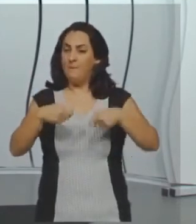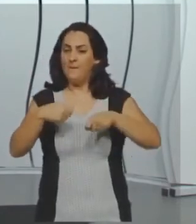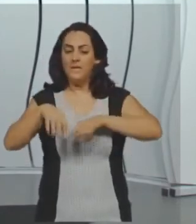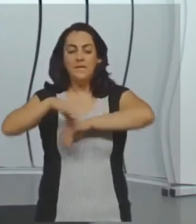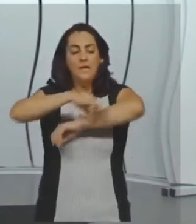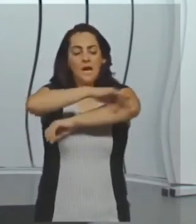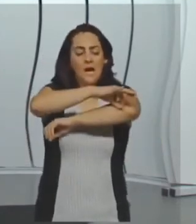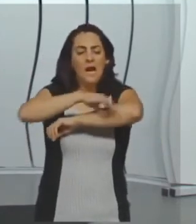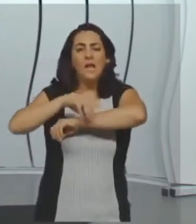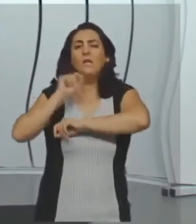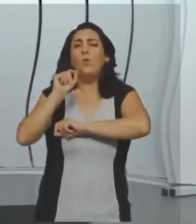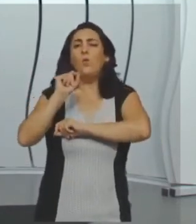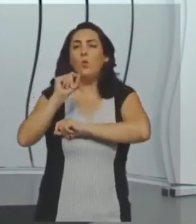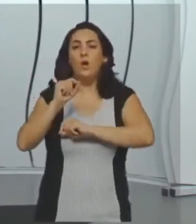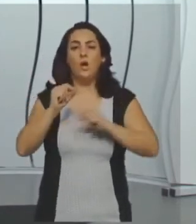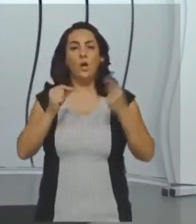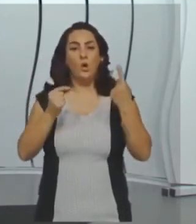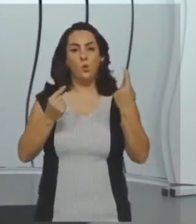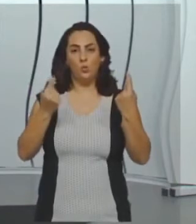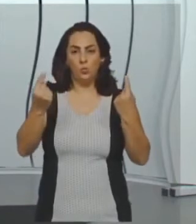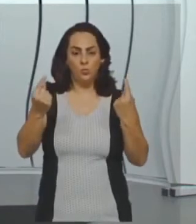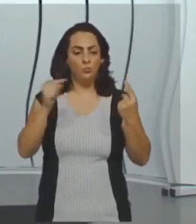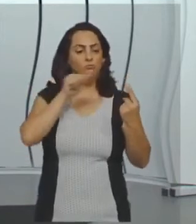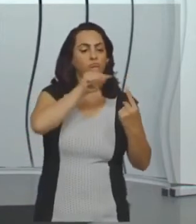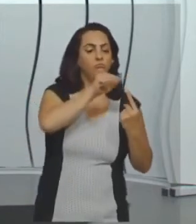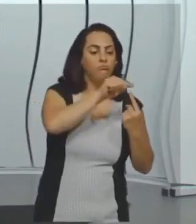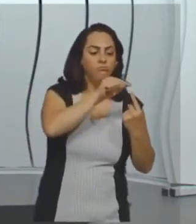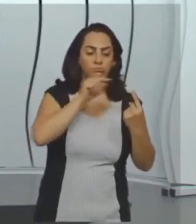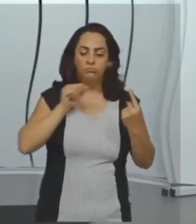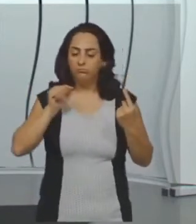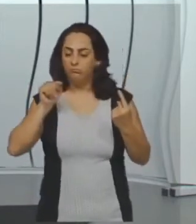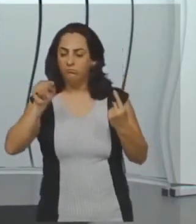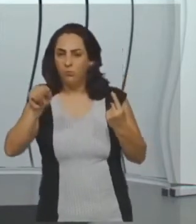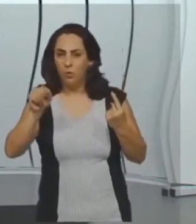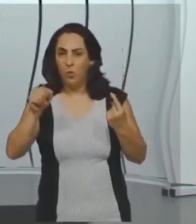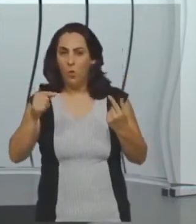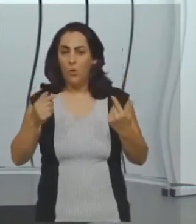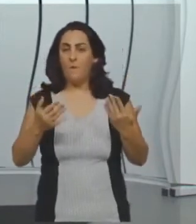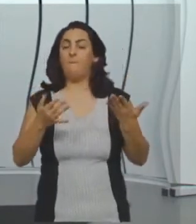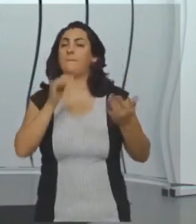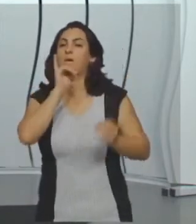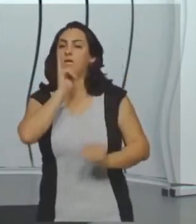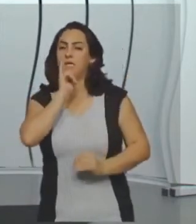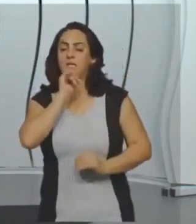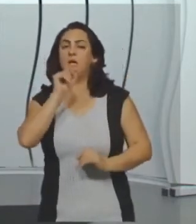Então, por exemplo, a gente vai falar o que é uma reta concorrente.